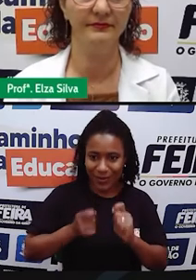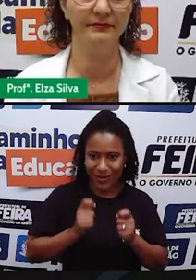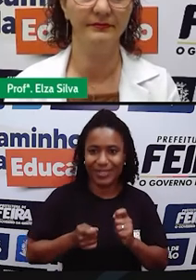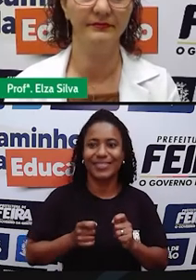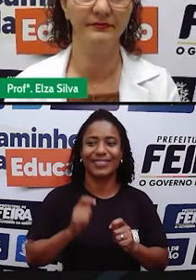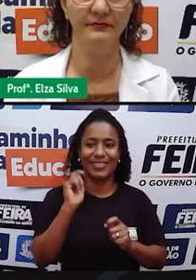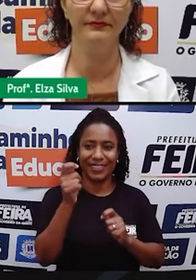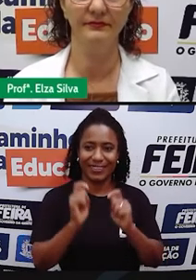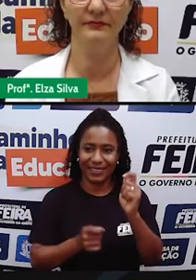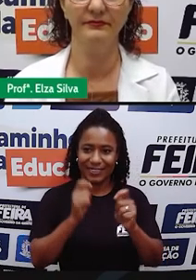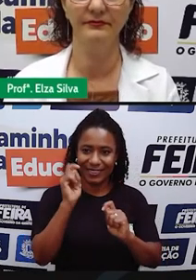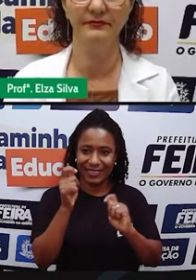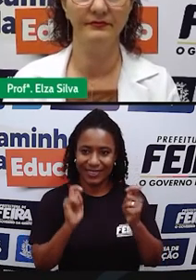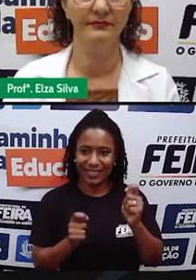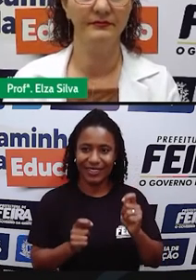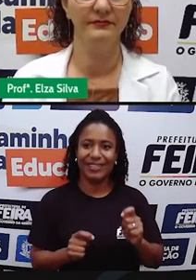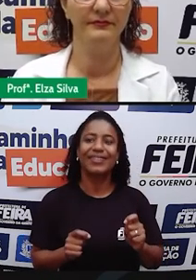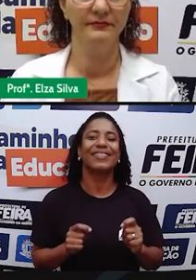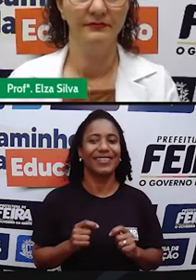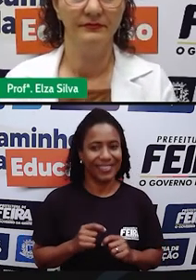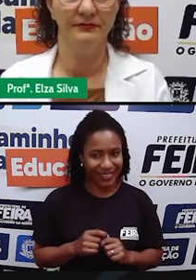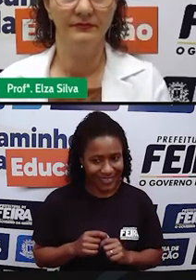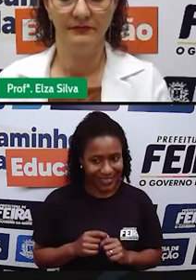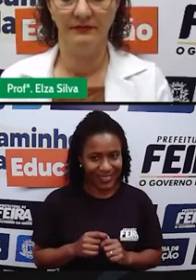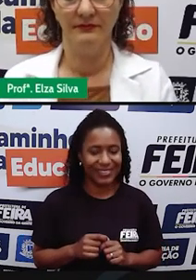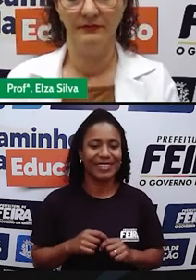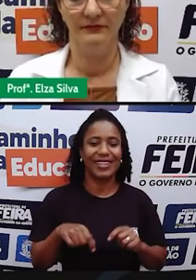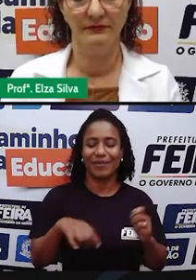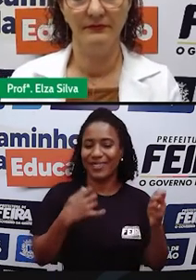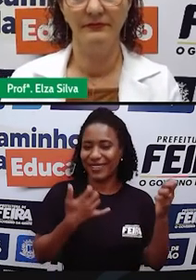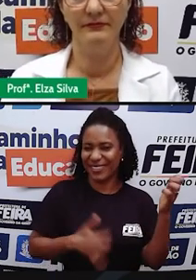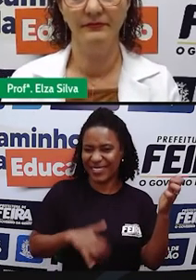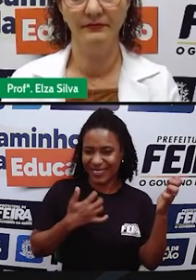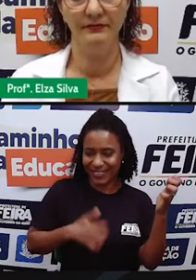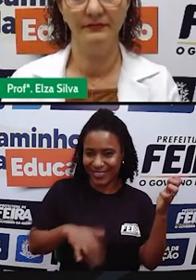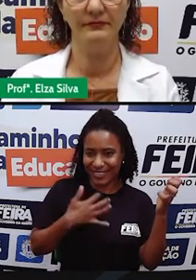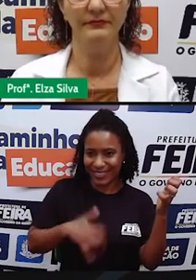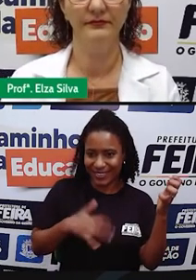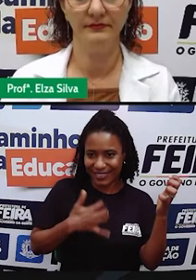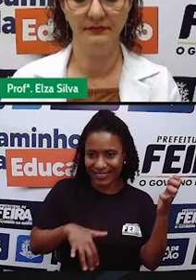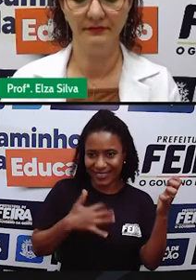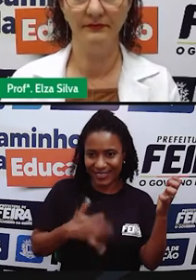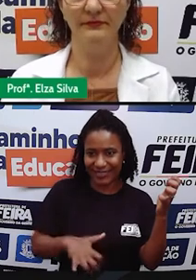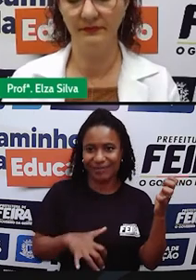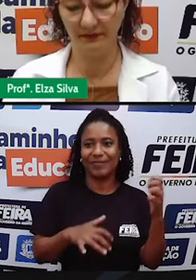guitar. Let's repeat. Keyboard, drums and guitar.